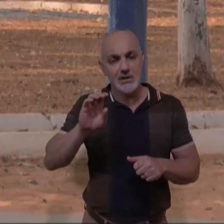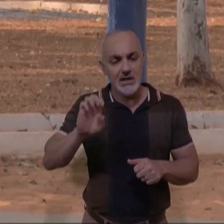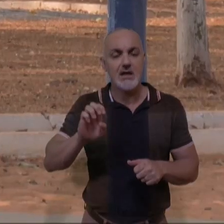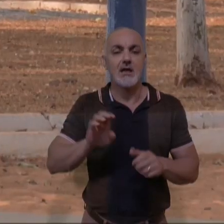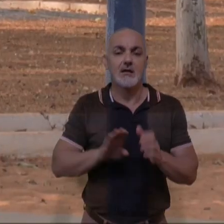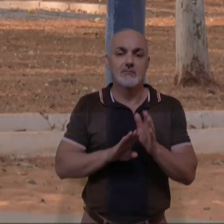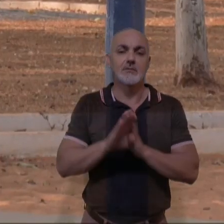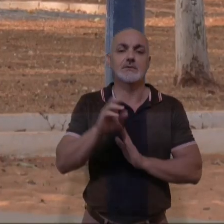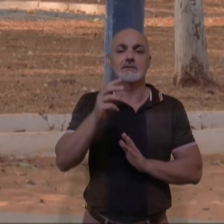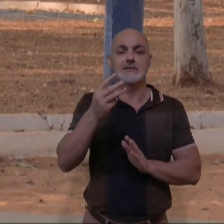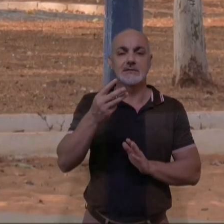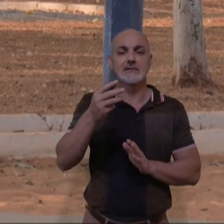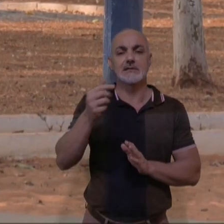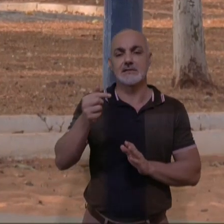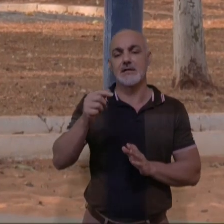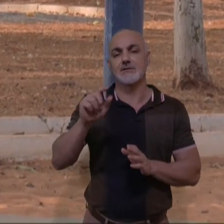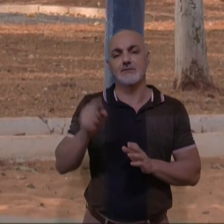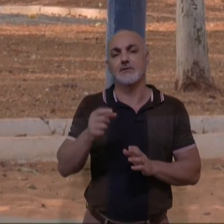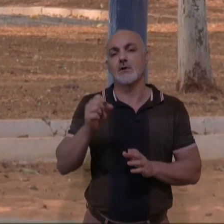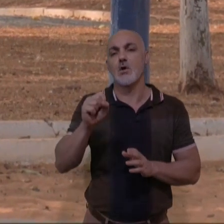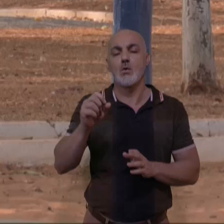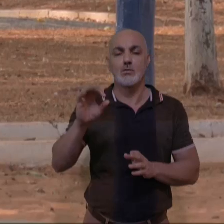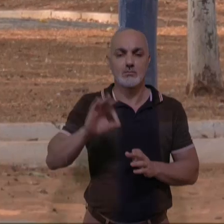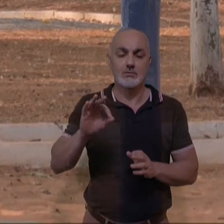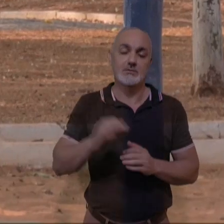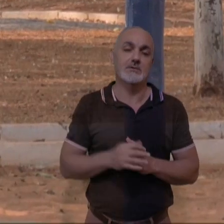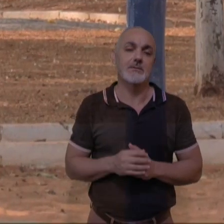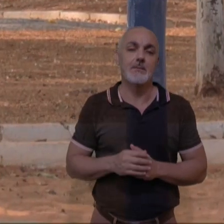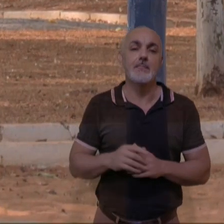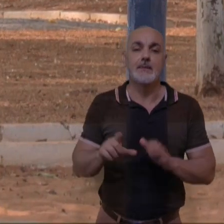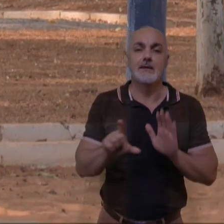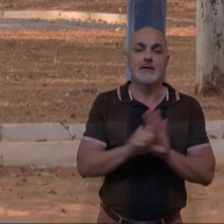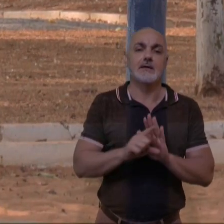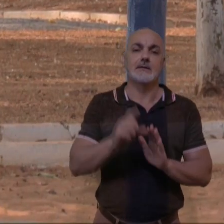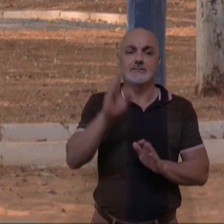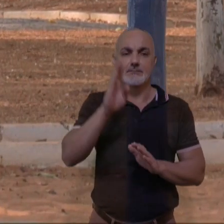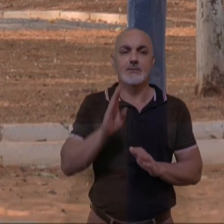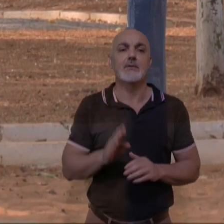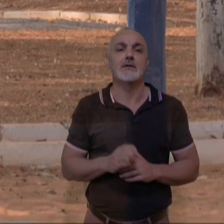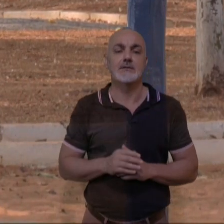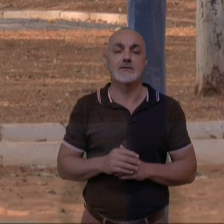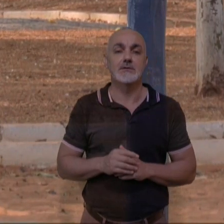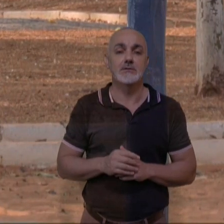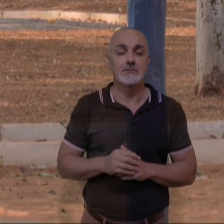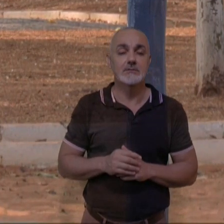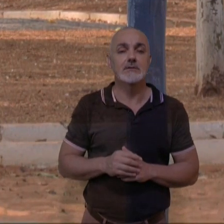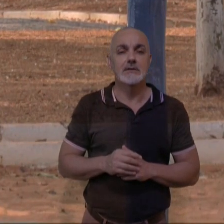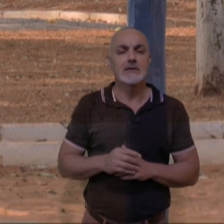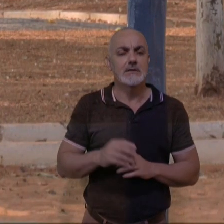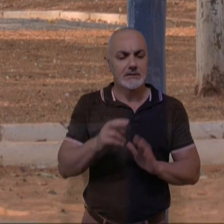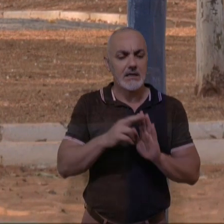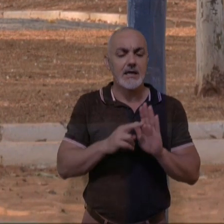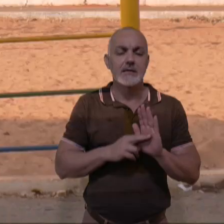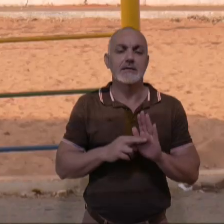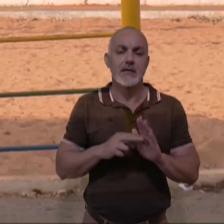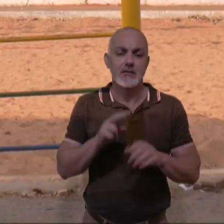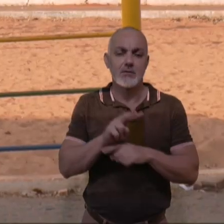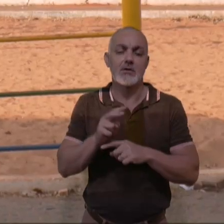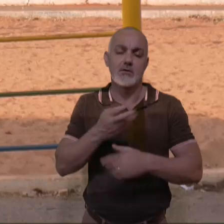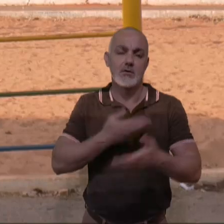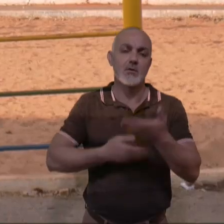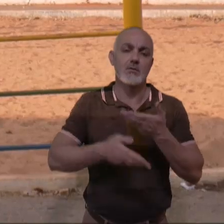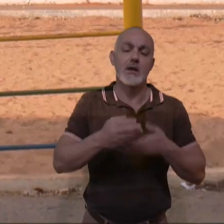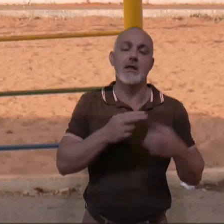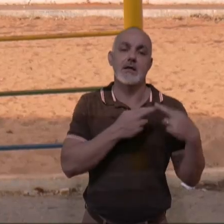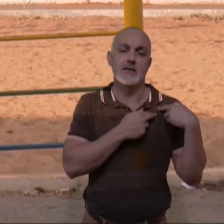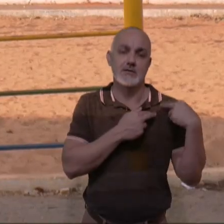para 37,8%. A legislação brasileira define a guarda compartilhada como